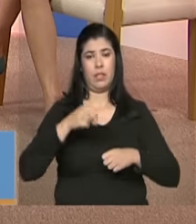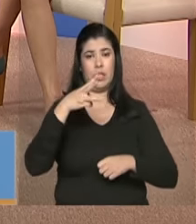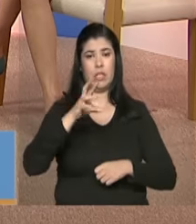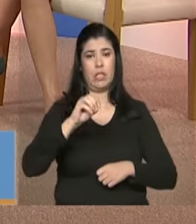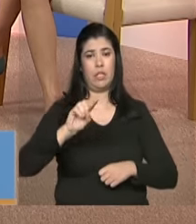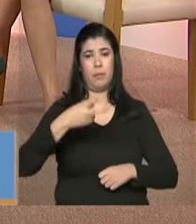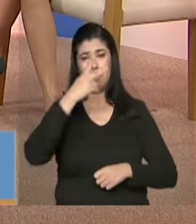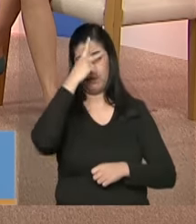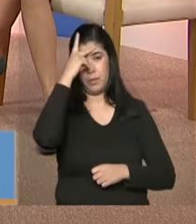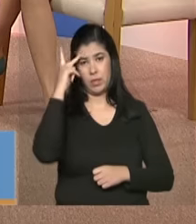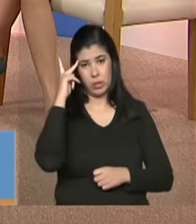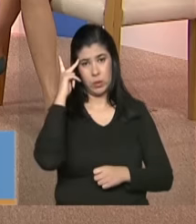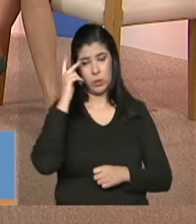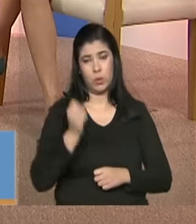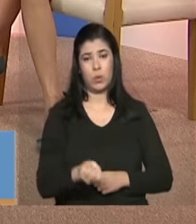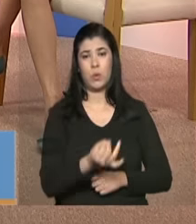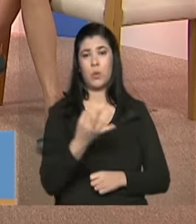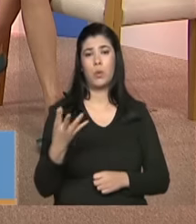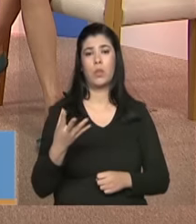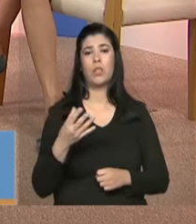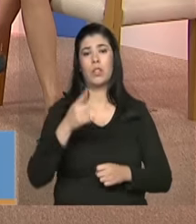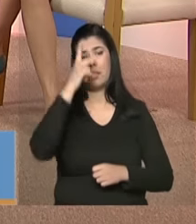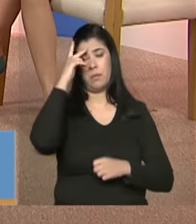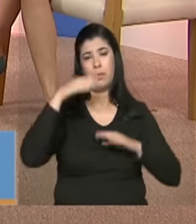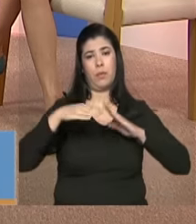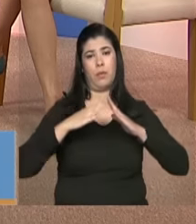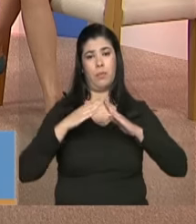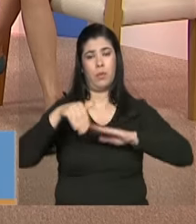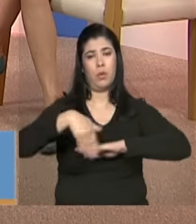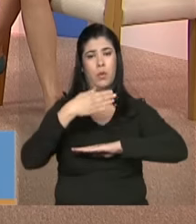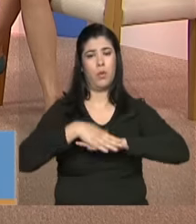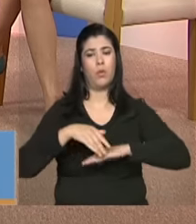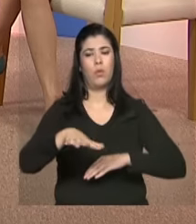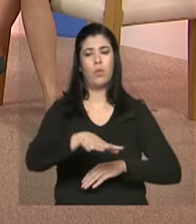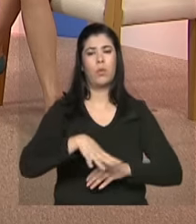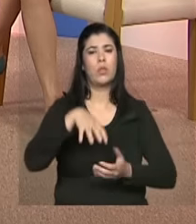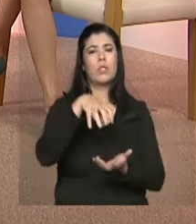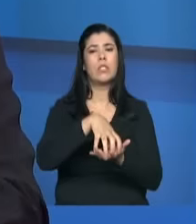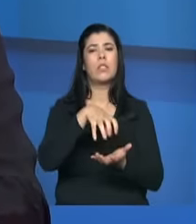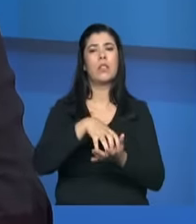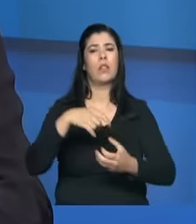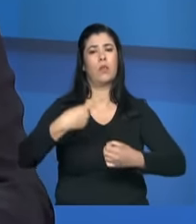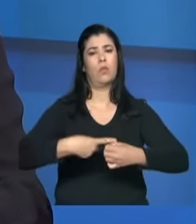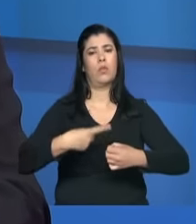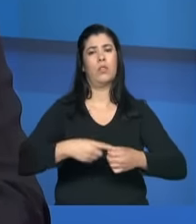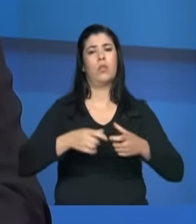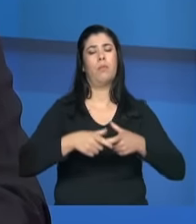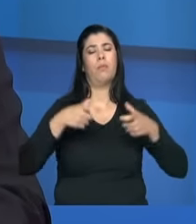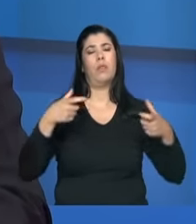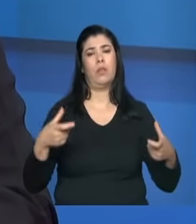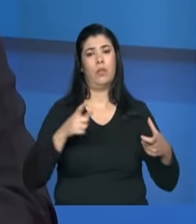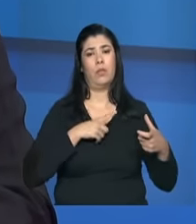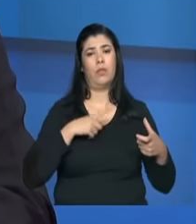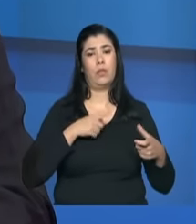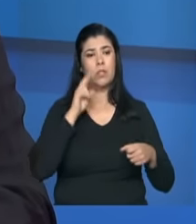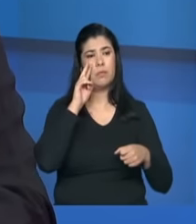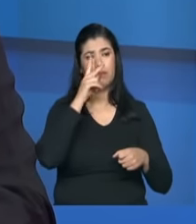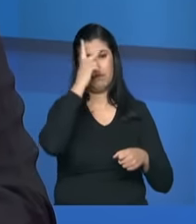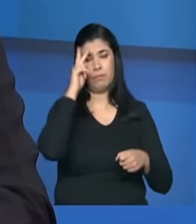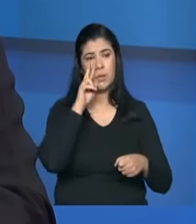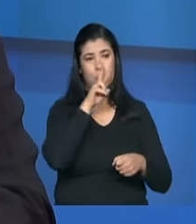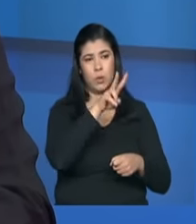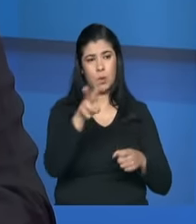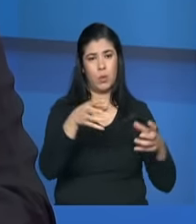grandes metrópoles que são os espaços mesmo de sobrevivência os grandes centros urbanos o local de maior visibilidade